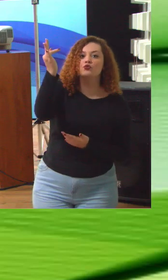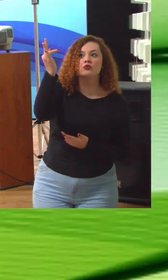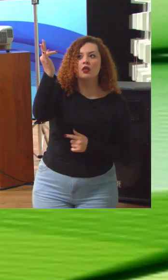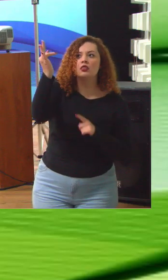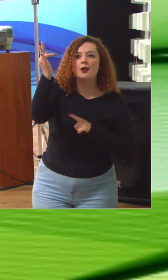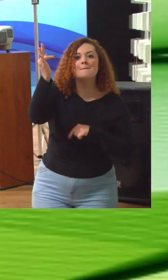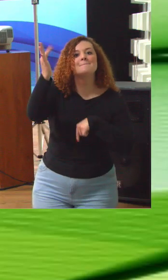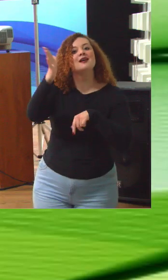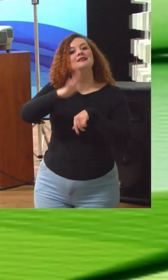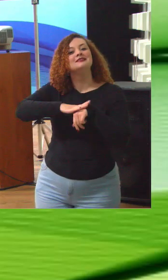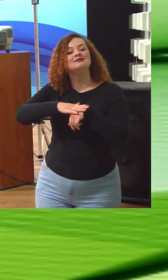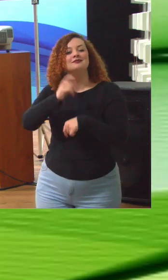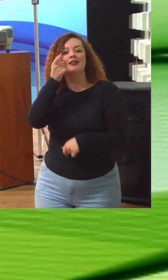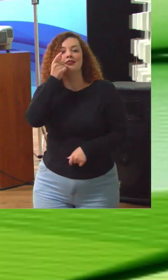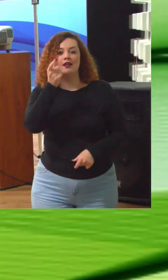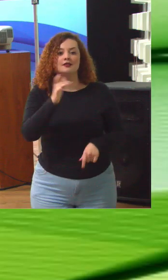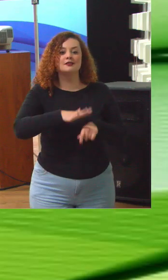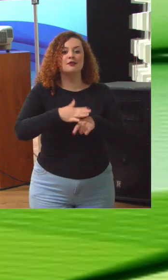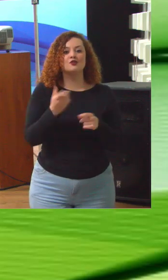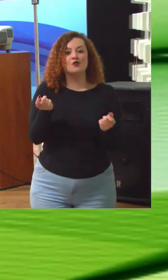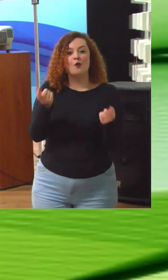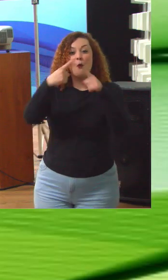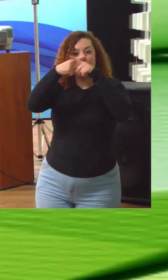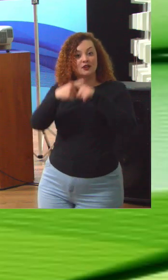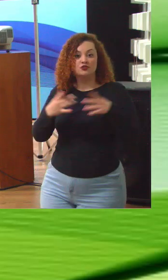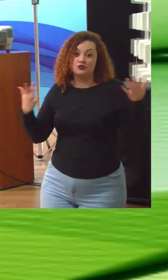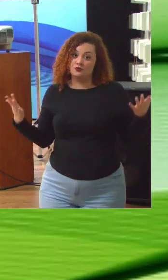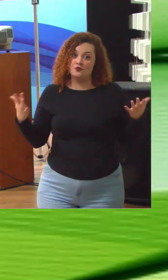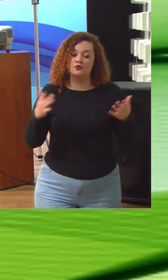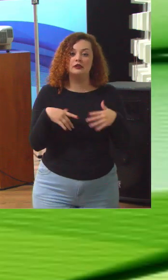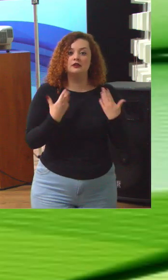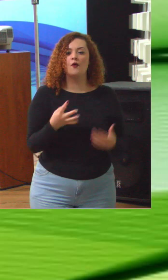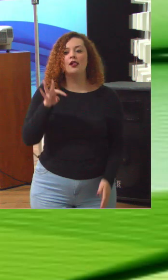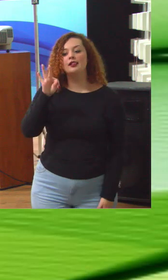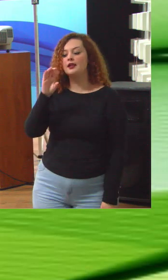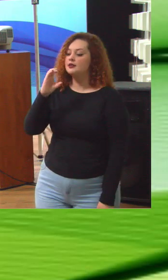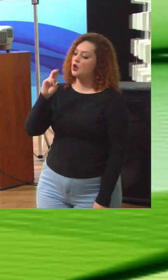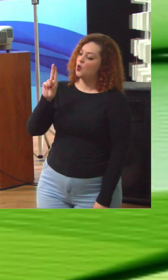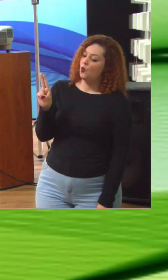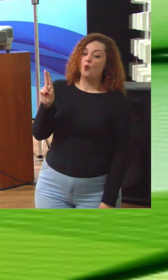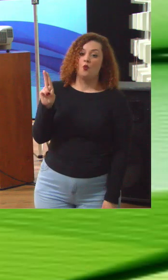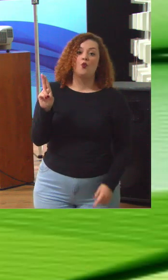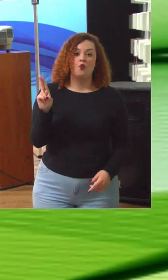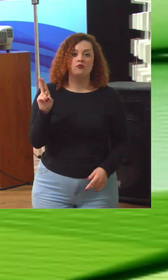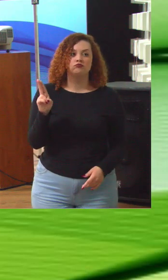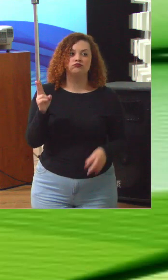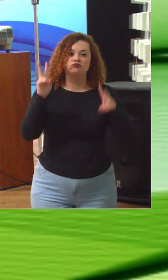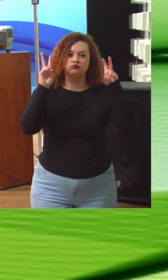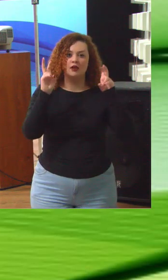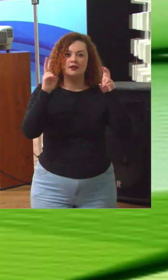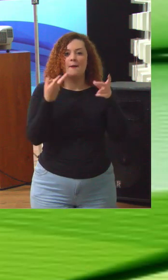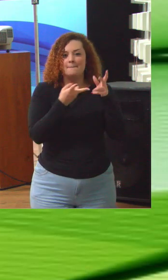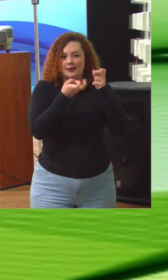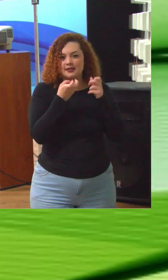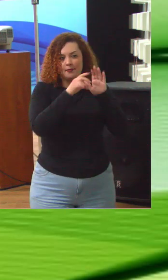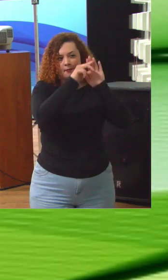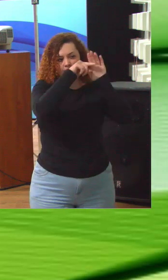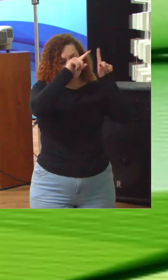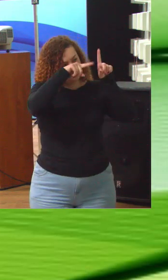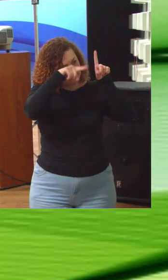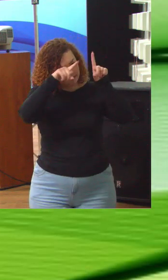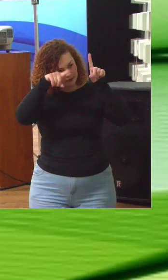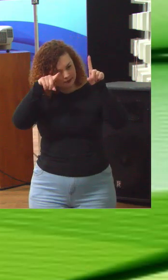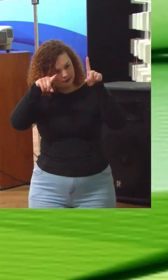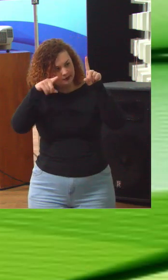futuro mais interessante, um futuro mais competitivo. Então o Tribunal de Contas encaminha essas radiografias, esses diagnósticos, para